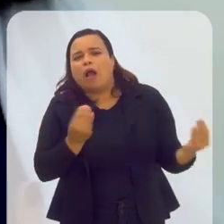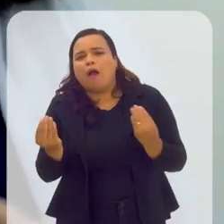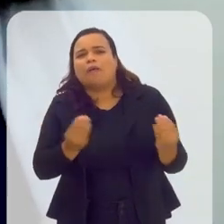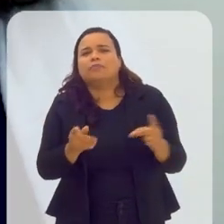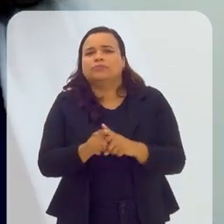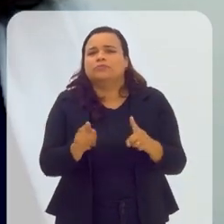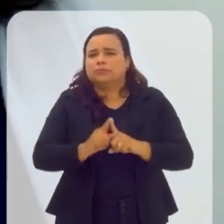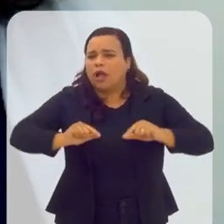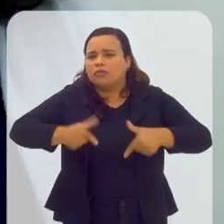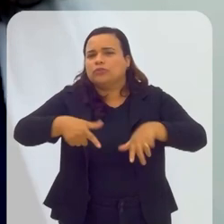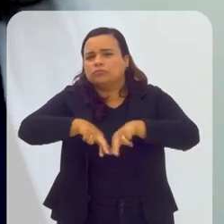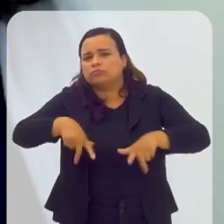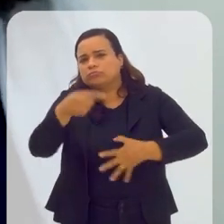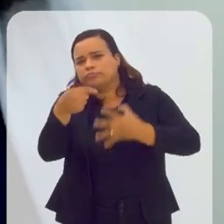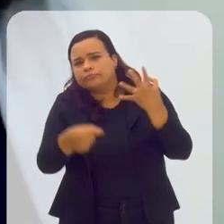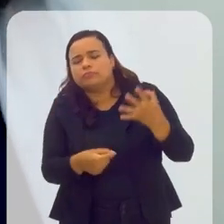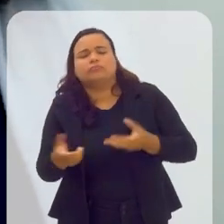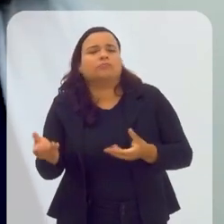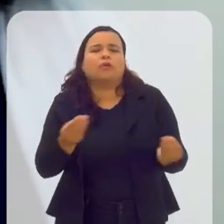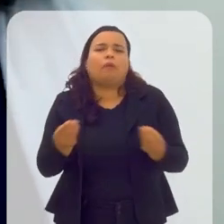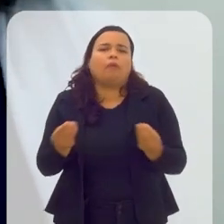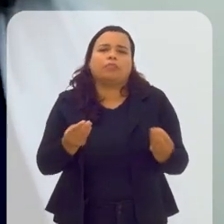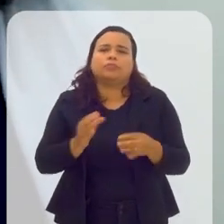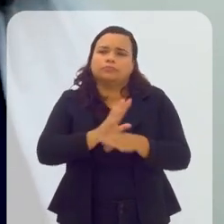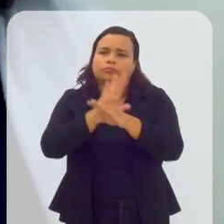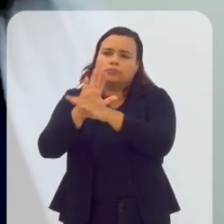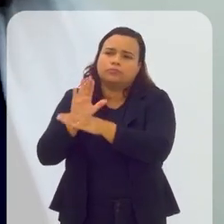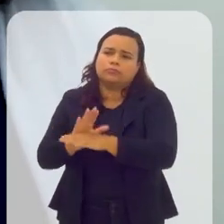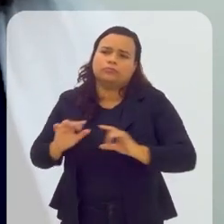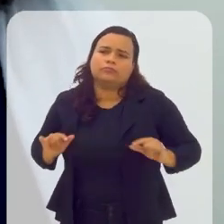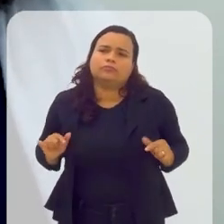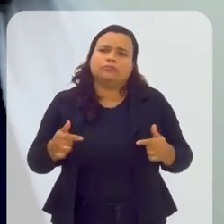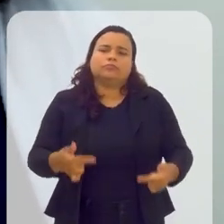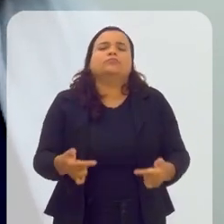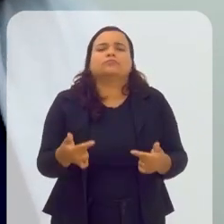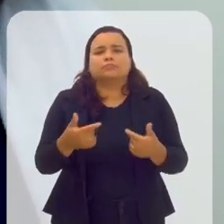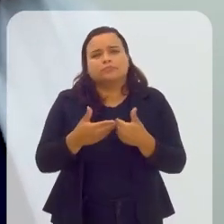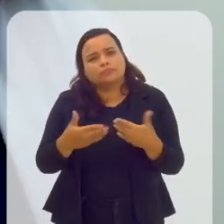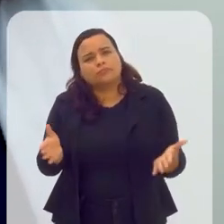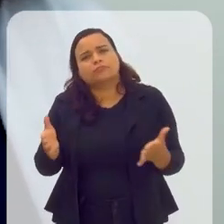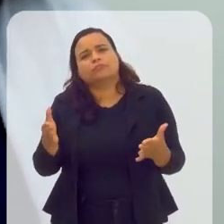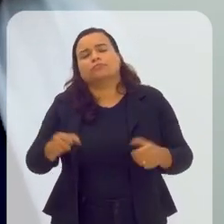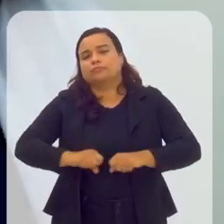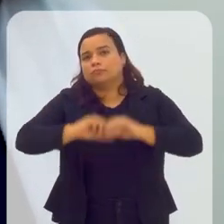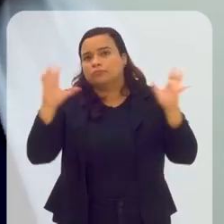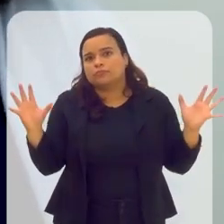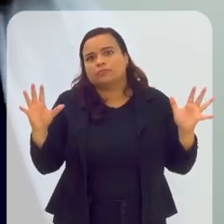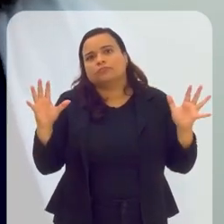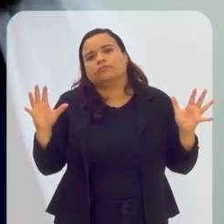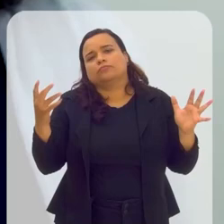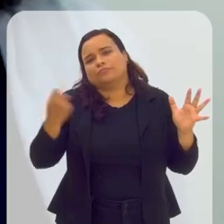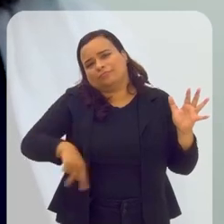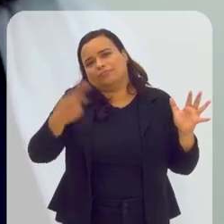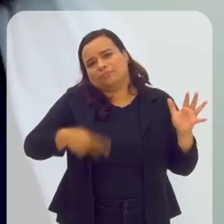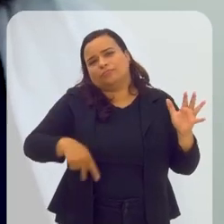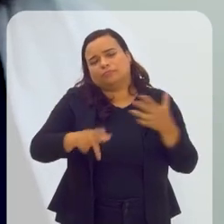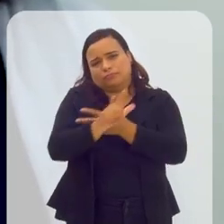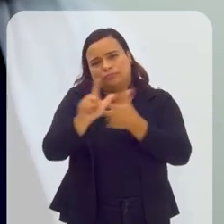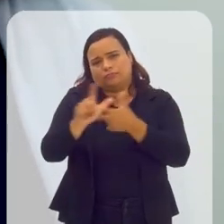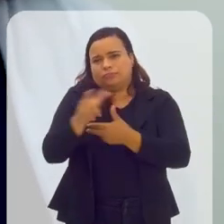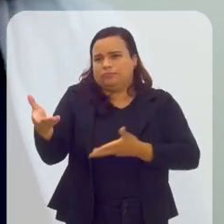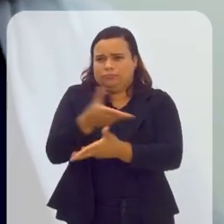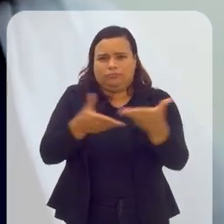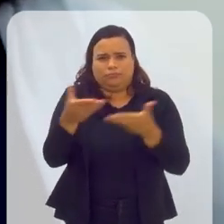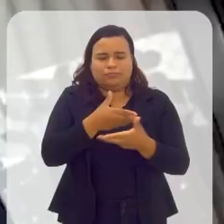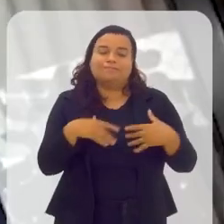e como se desdobrem também essas ações de contribuição efetiva, aberta e transparente com